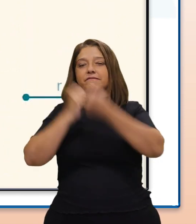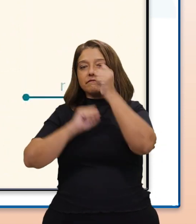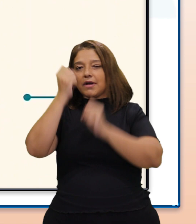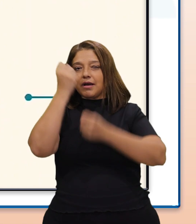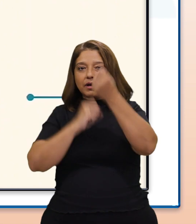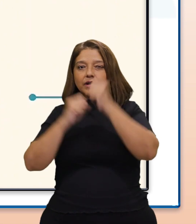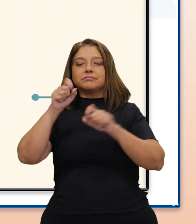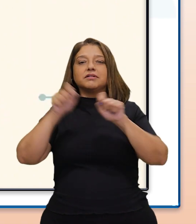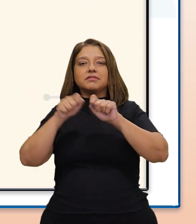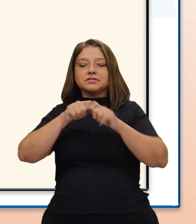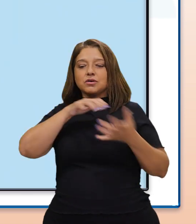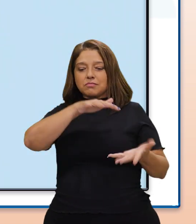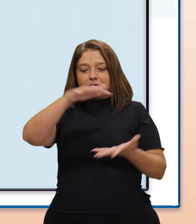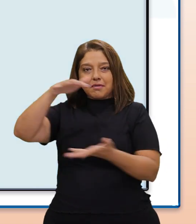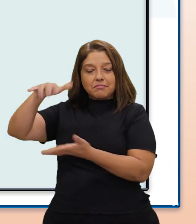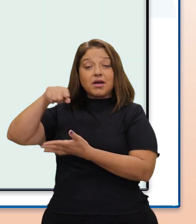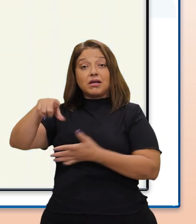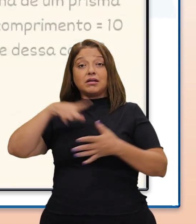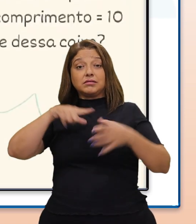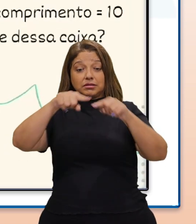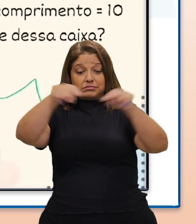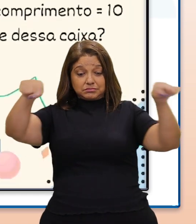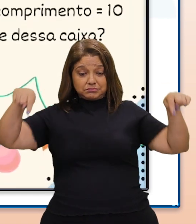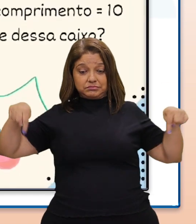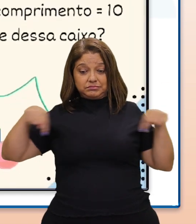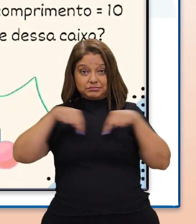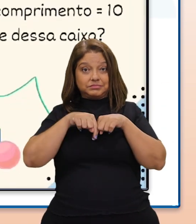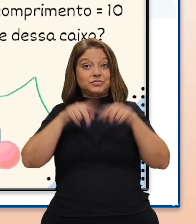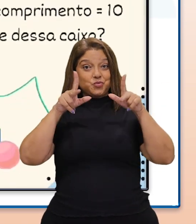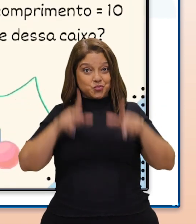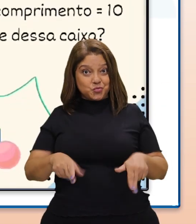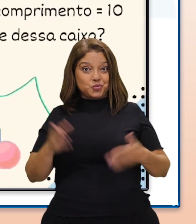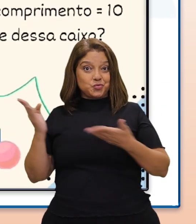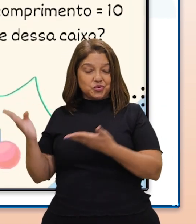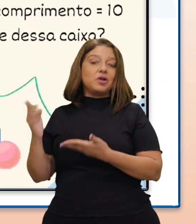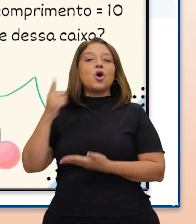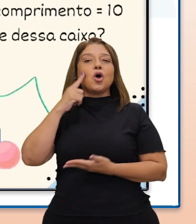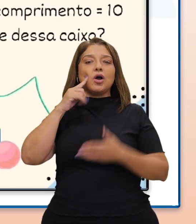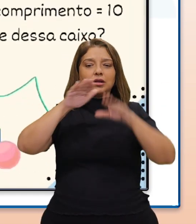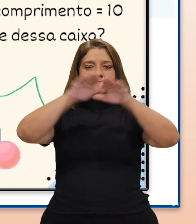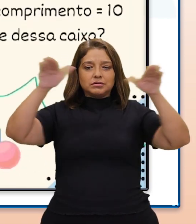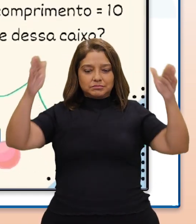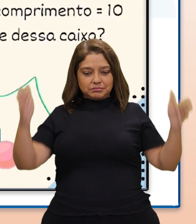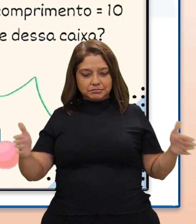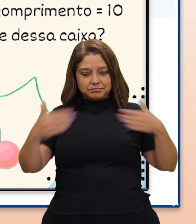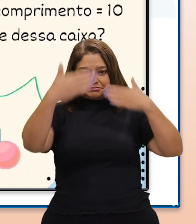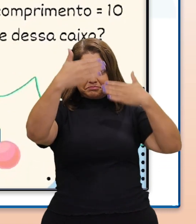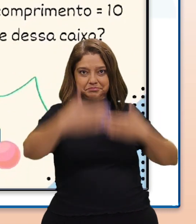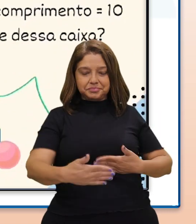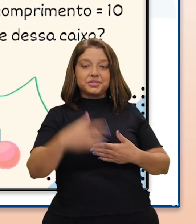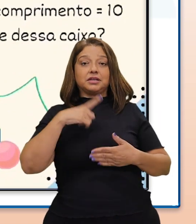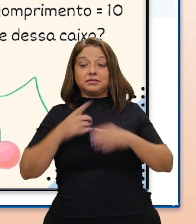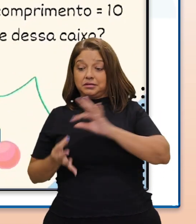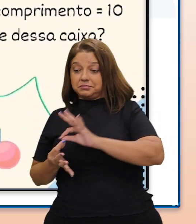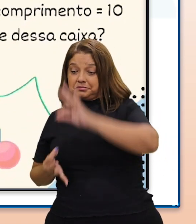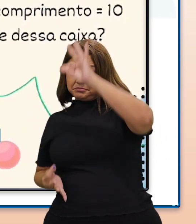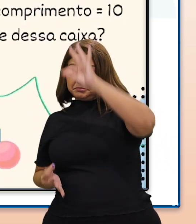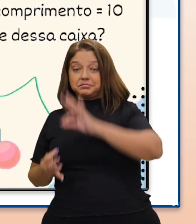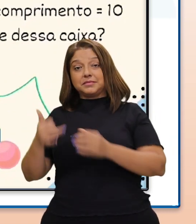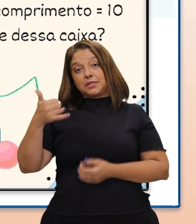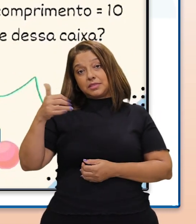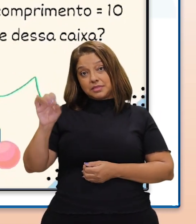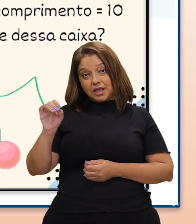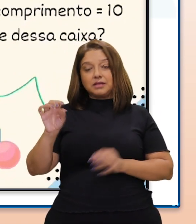embalagens, uma caixa tem a forma de um prisma retangular. As dimensões da caixa são as seguintes. Comprimento 10 cm,